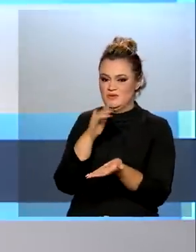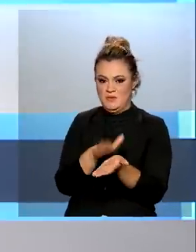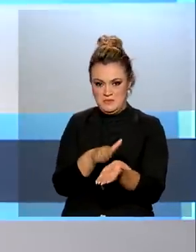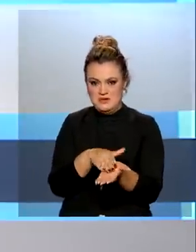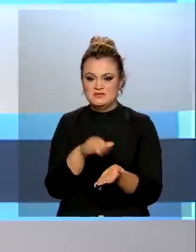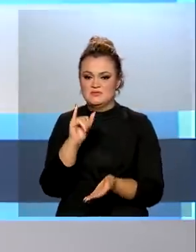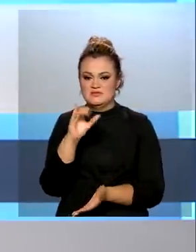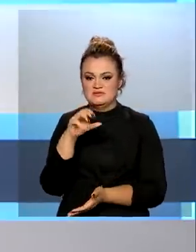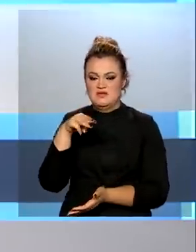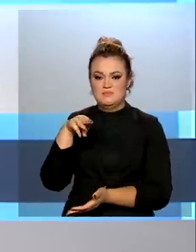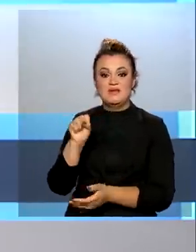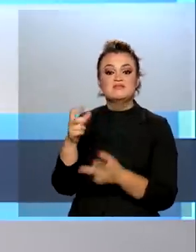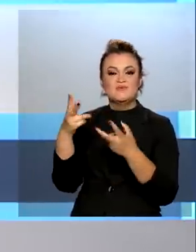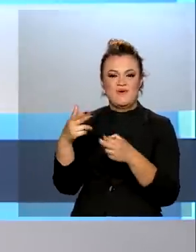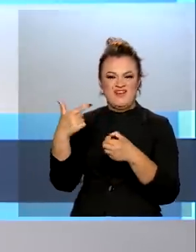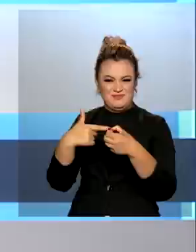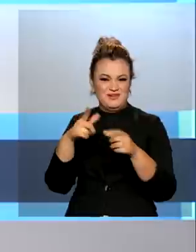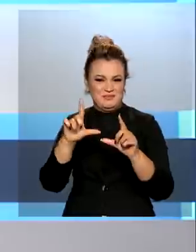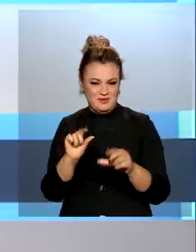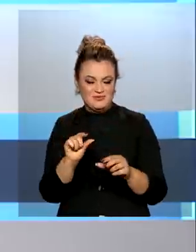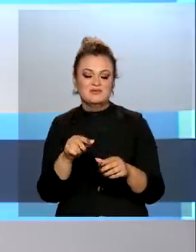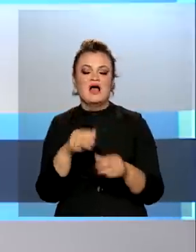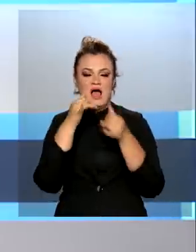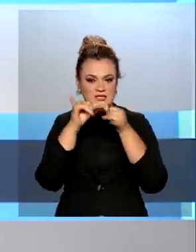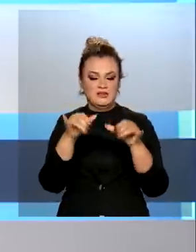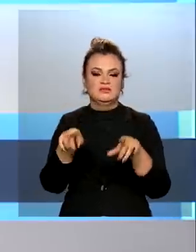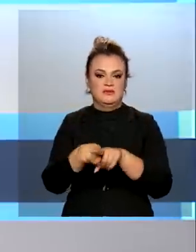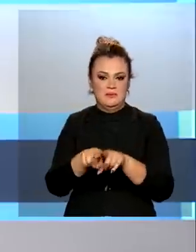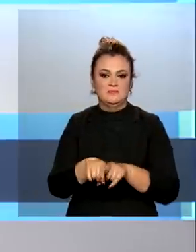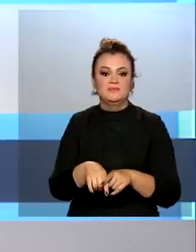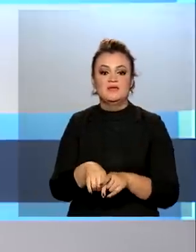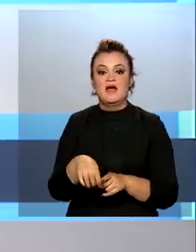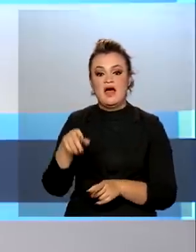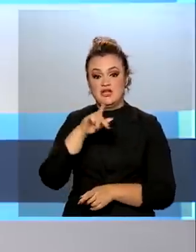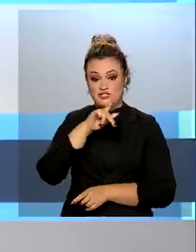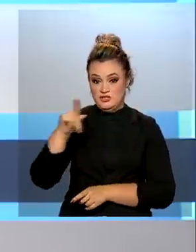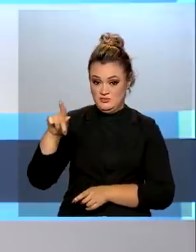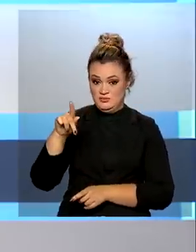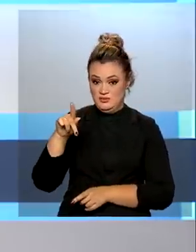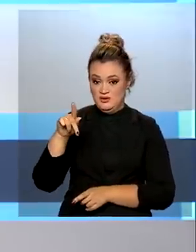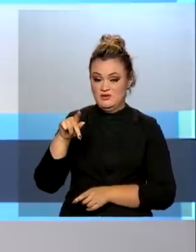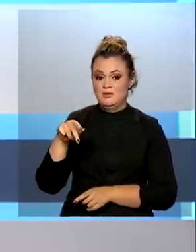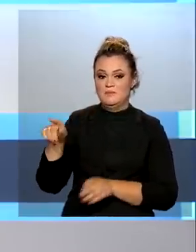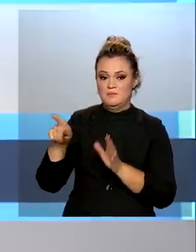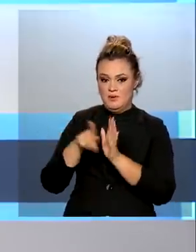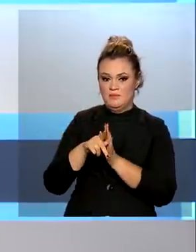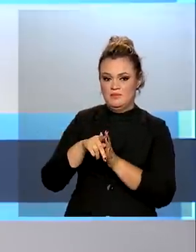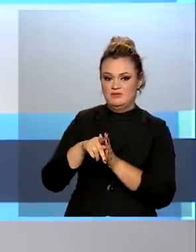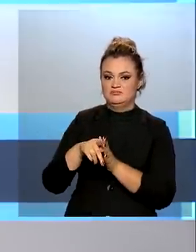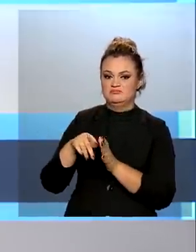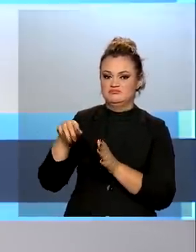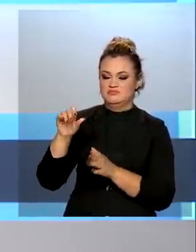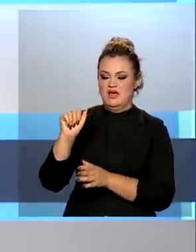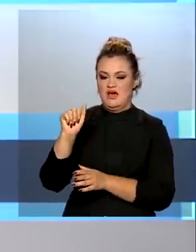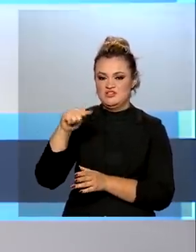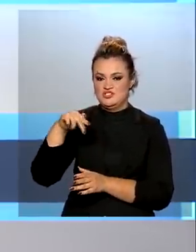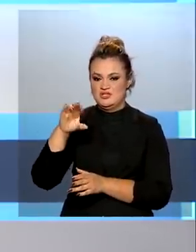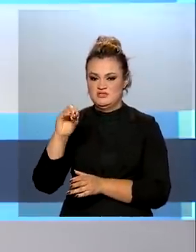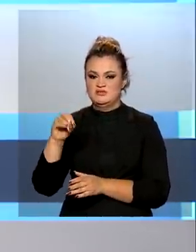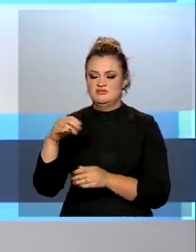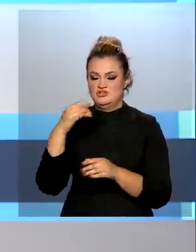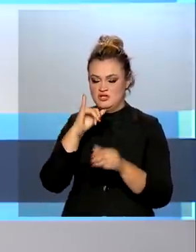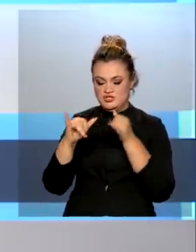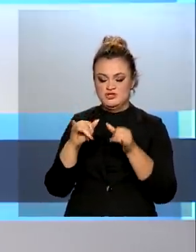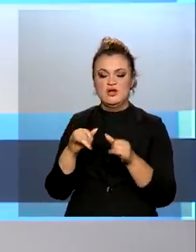que nos combustíveis. A diretora-geral da Agência Nacional de Energia Elétrica, Camila Bonfim, falou sobre isso ao programa